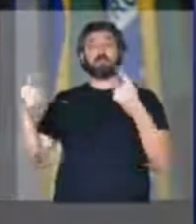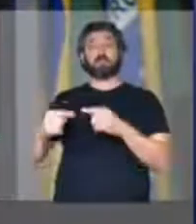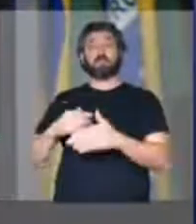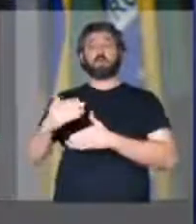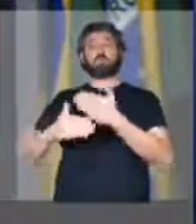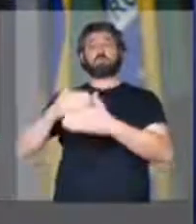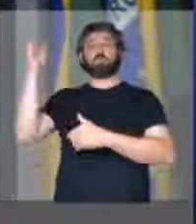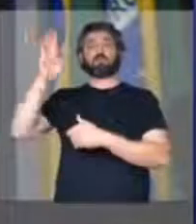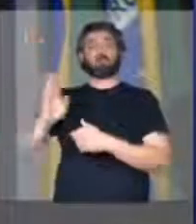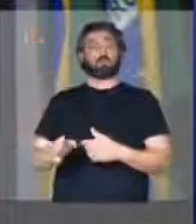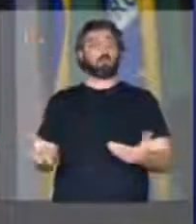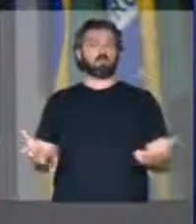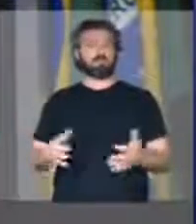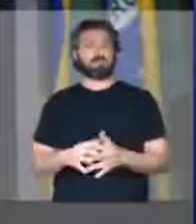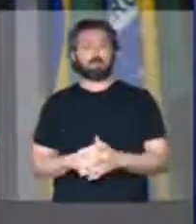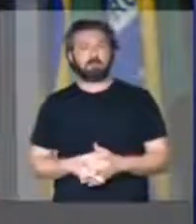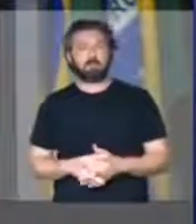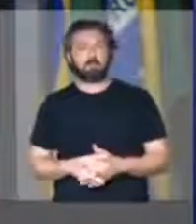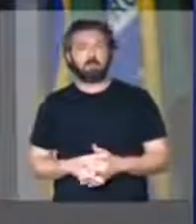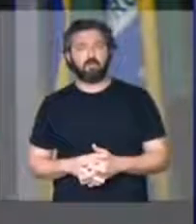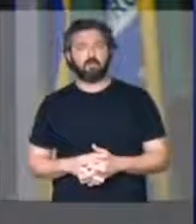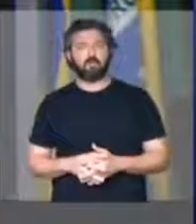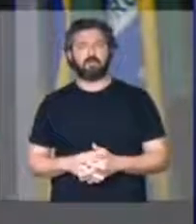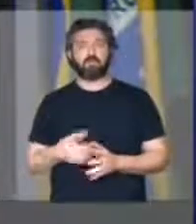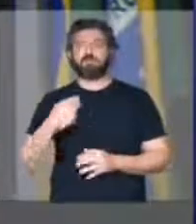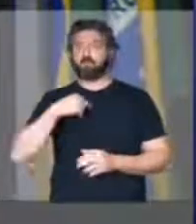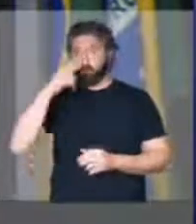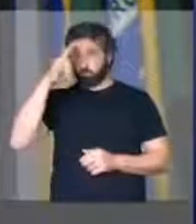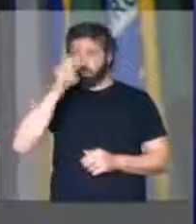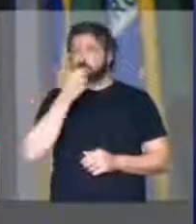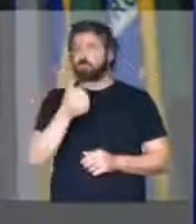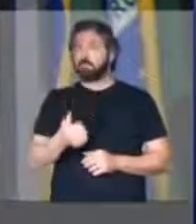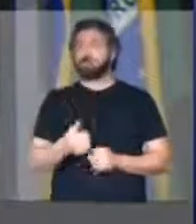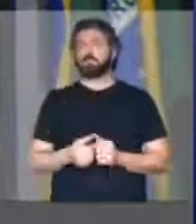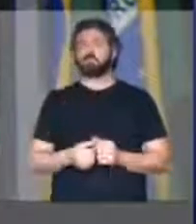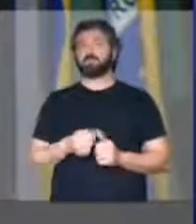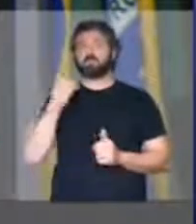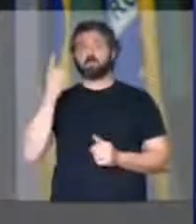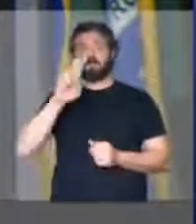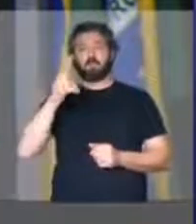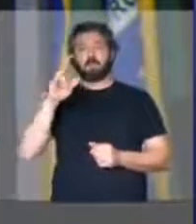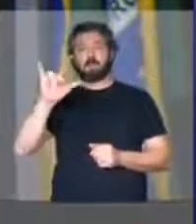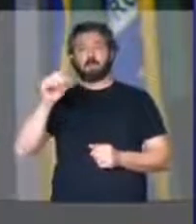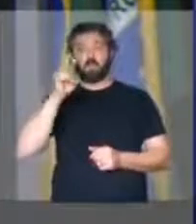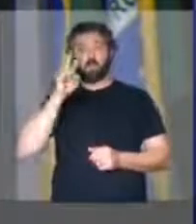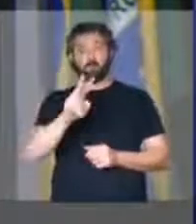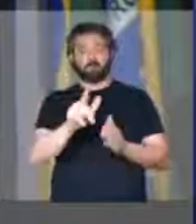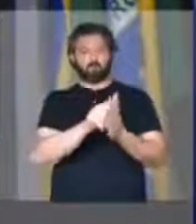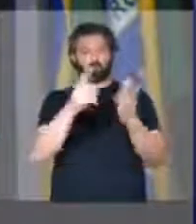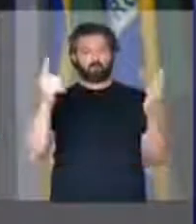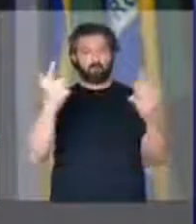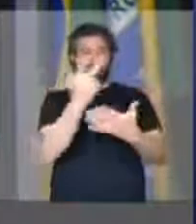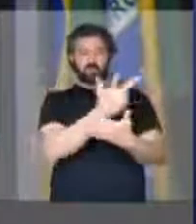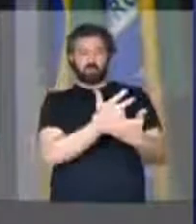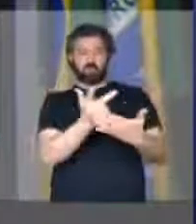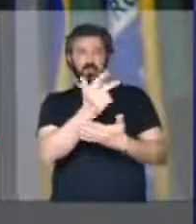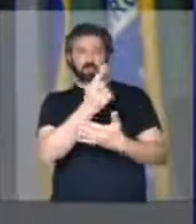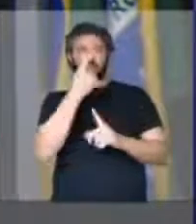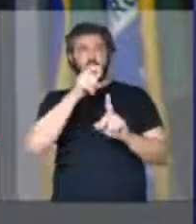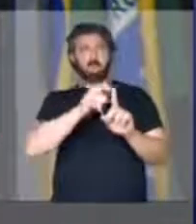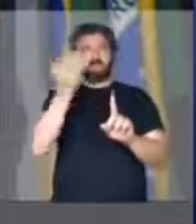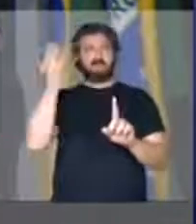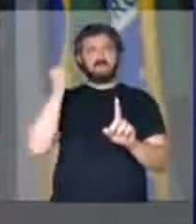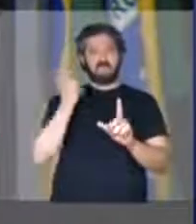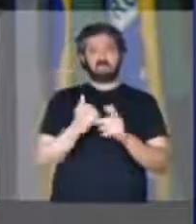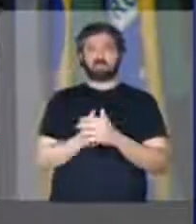desenvolvimento do nosso país. Eu lembro muito bem, deputado Helio Lopes, de uma charge que eu vi no jornal, há um mês